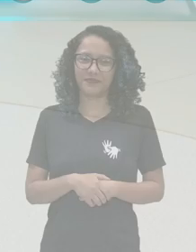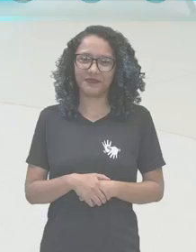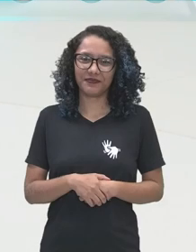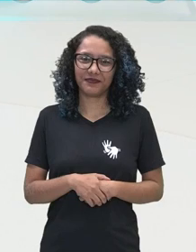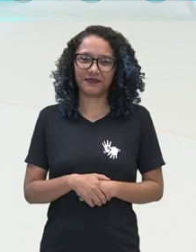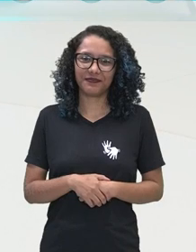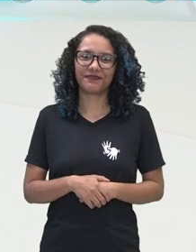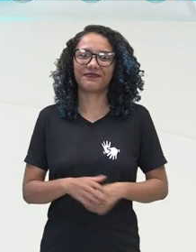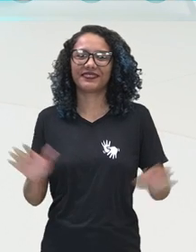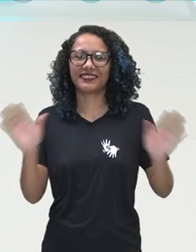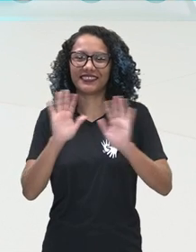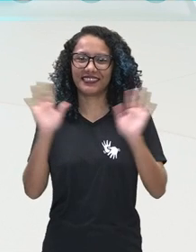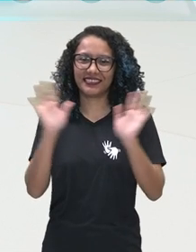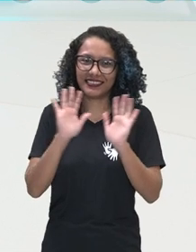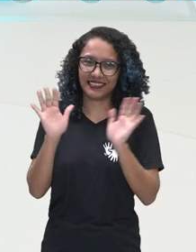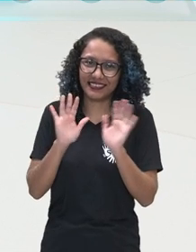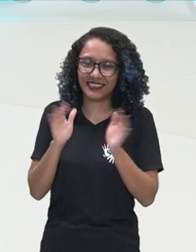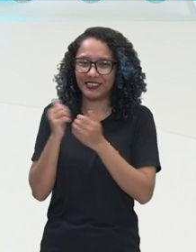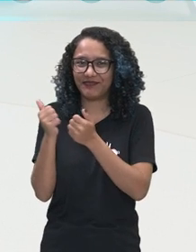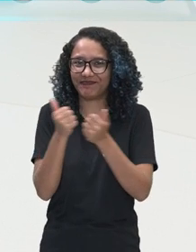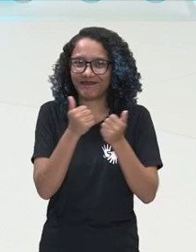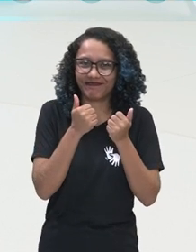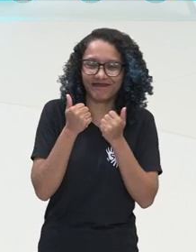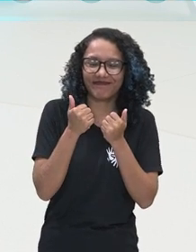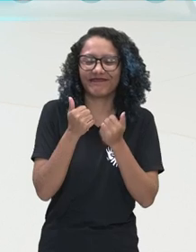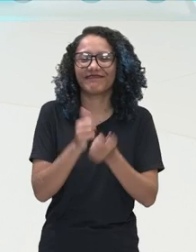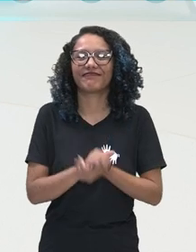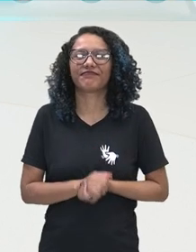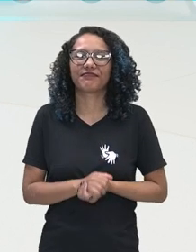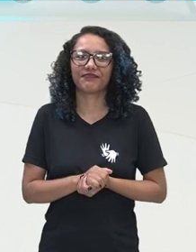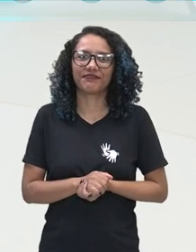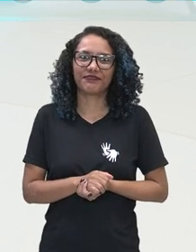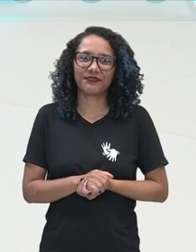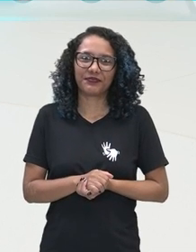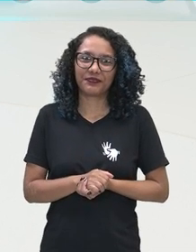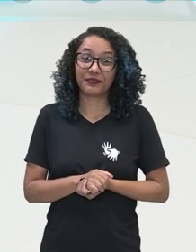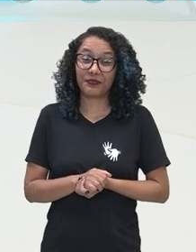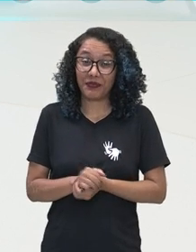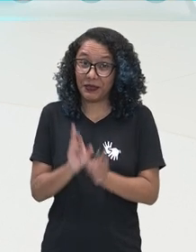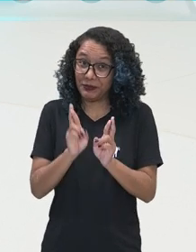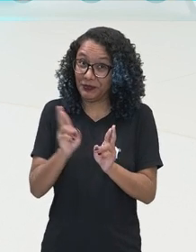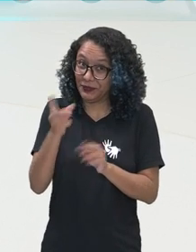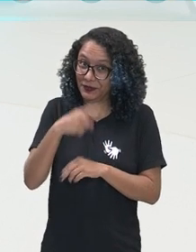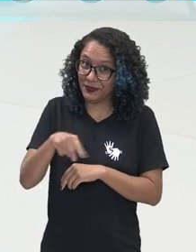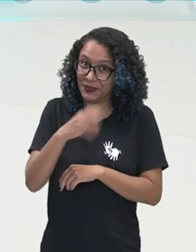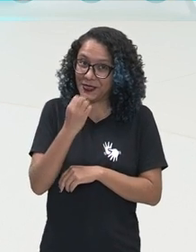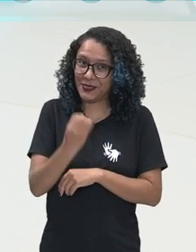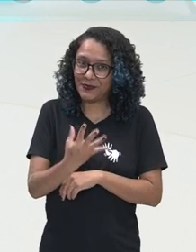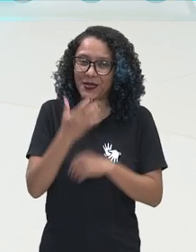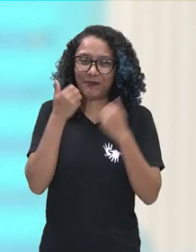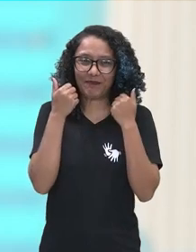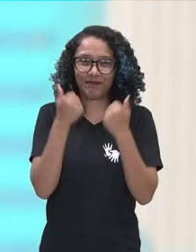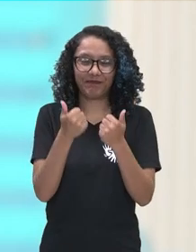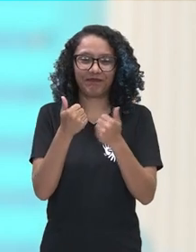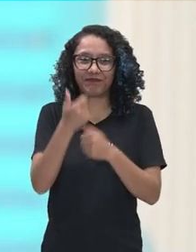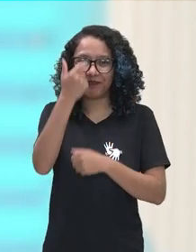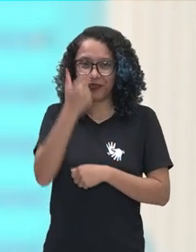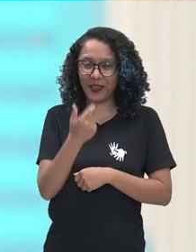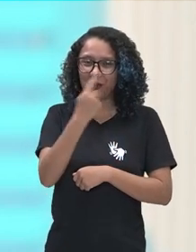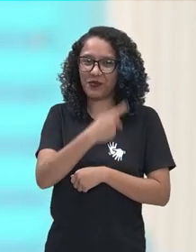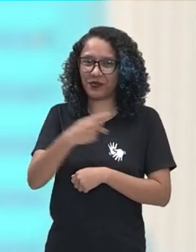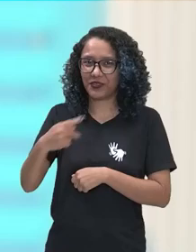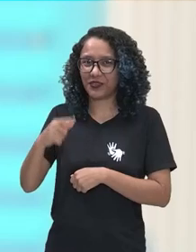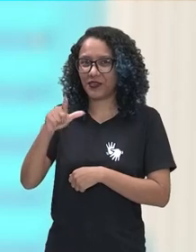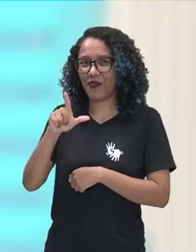Hello, hello! How are you doing today? Are you good? Eu espero que todos estejam muito bem. Eu sou o